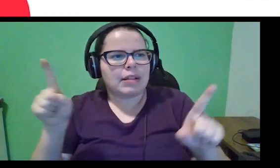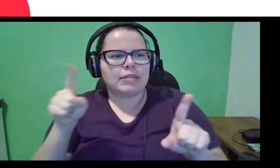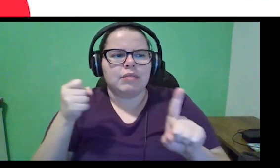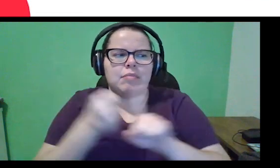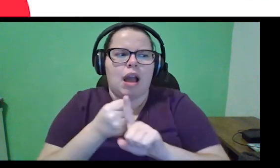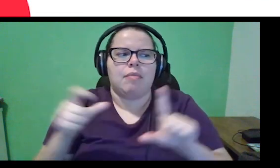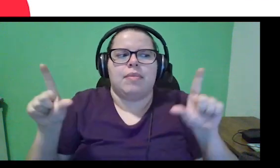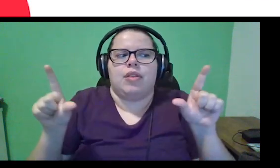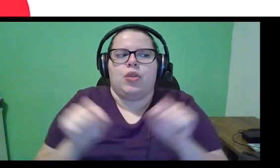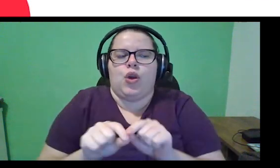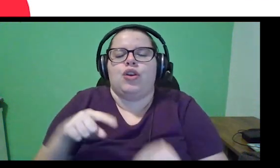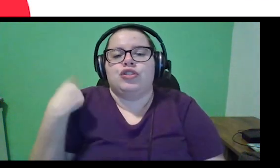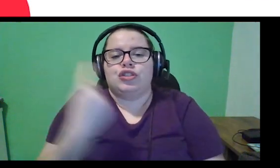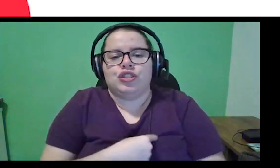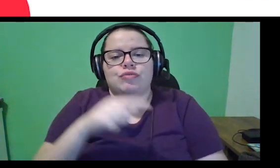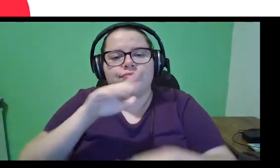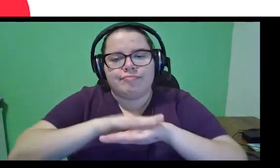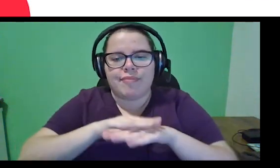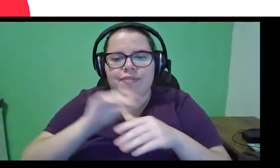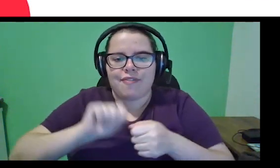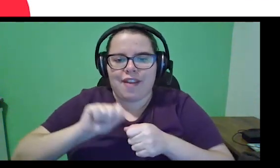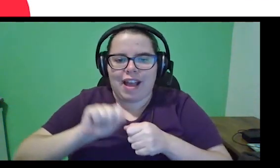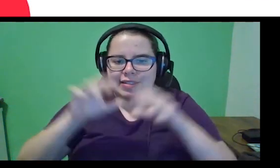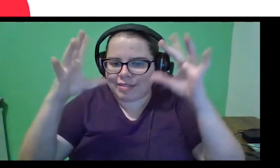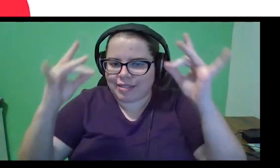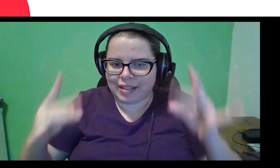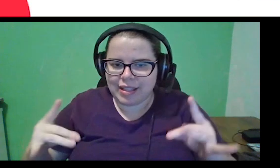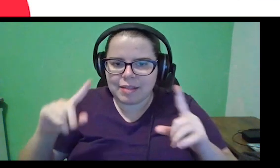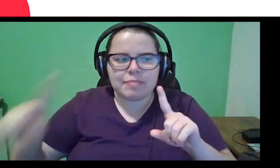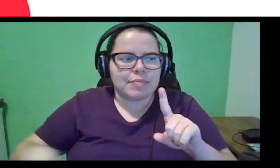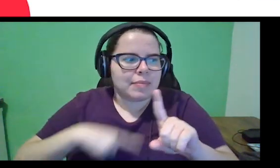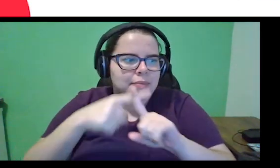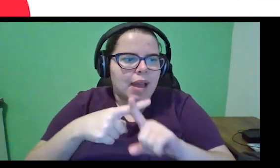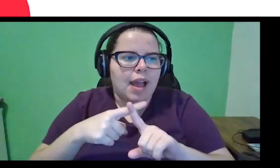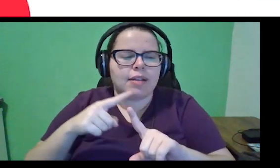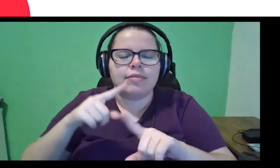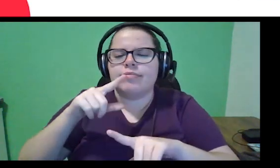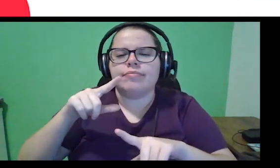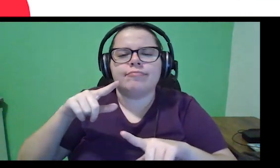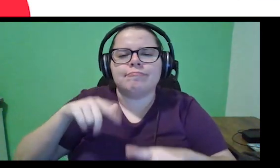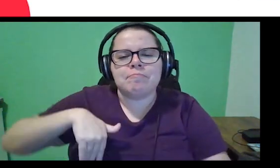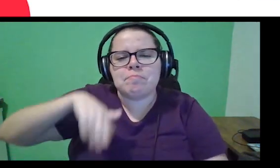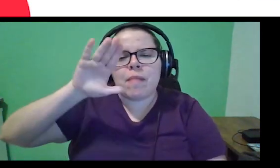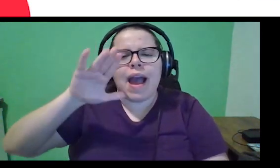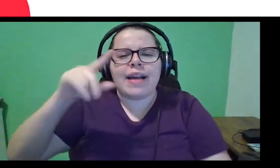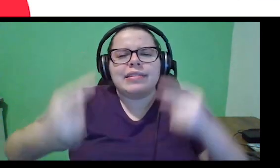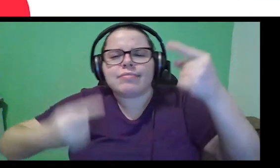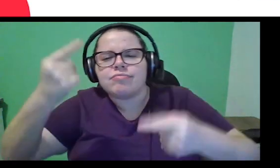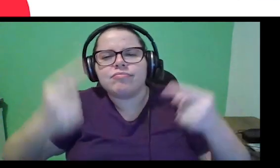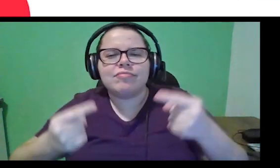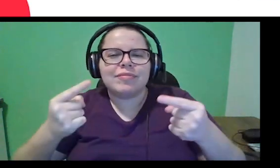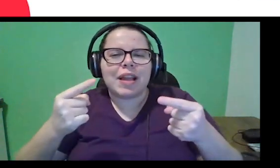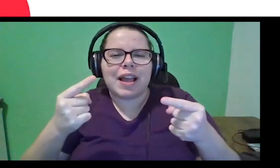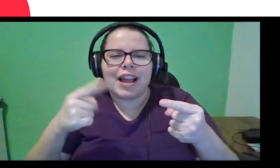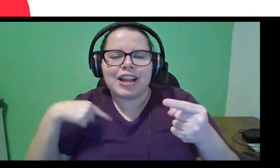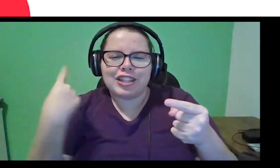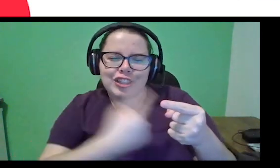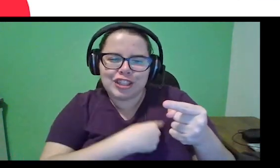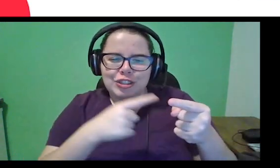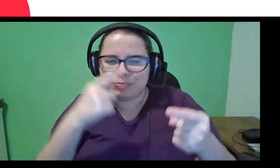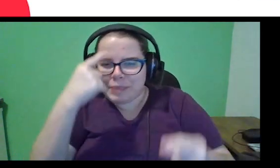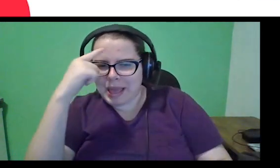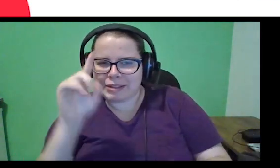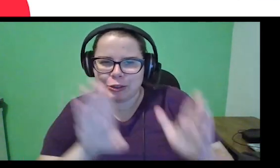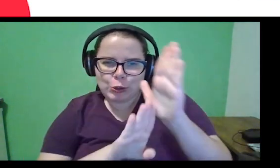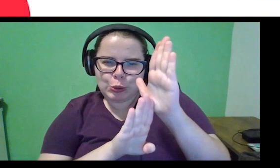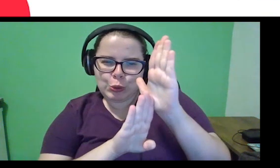menor, né? Então a gente faz esse mapeamento e quanto mais à direita e para cima aqui